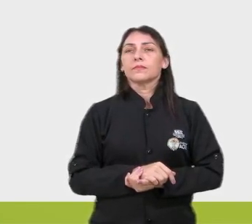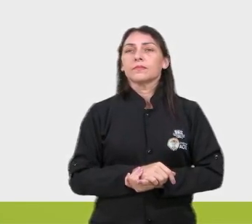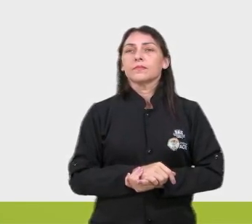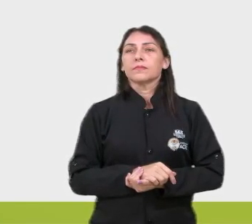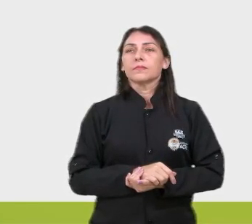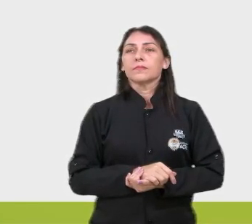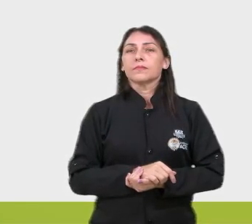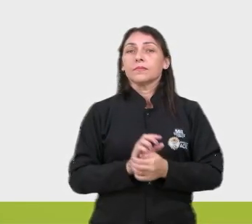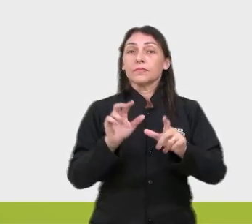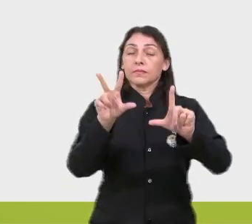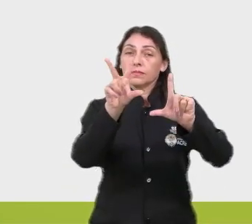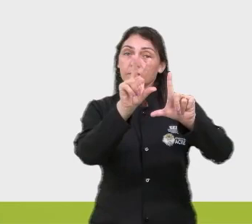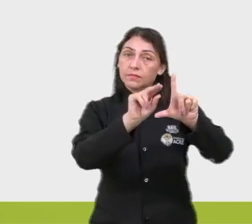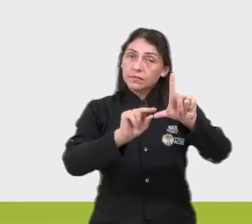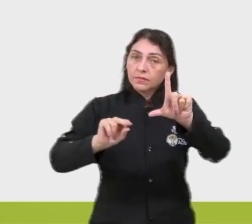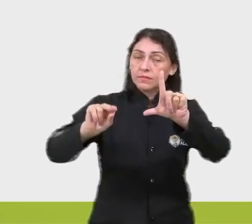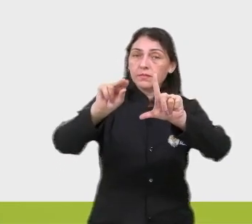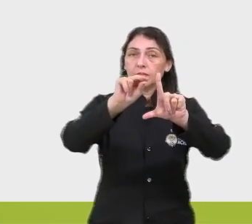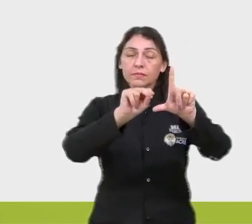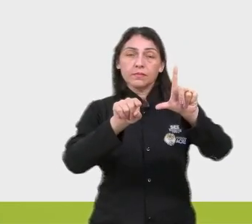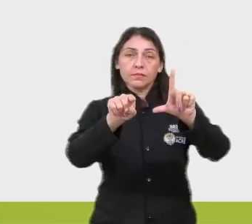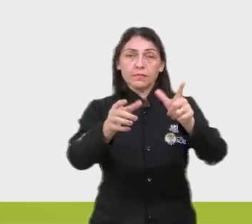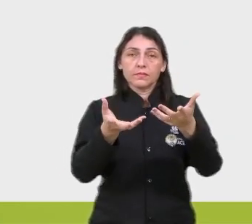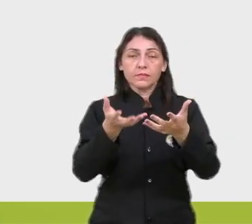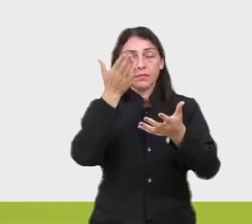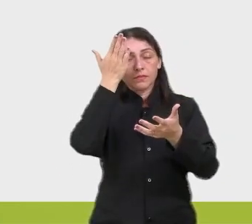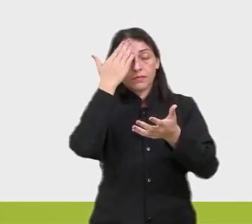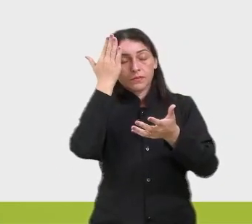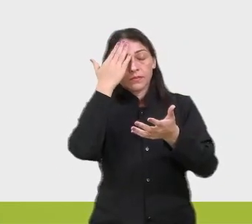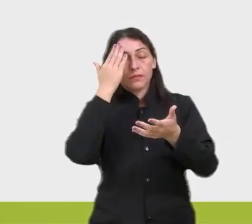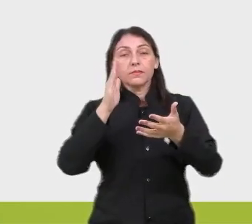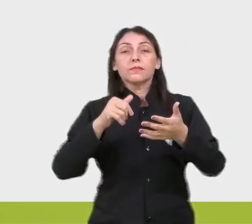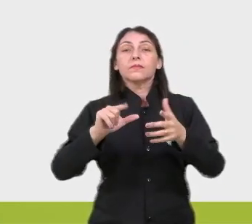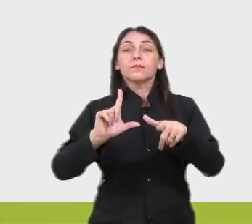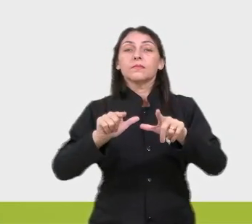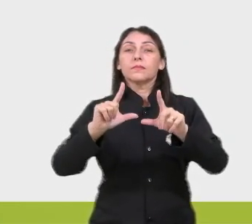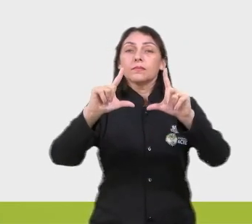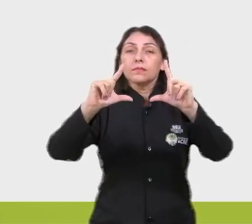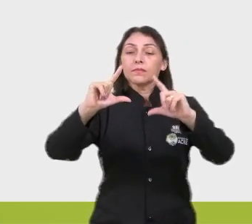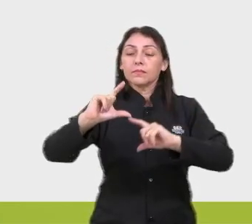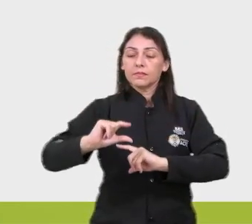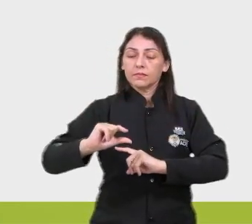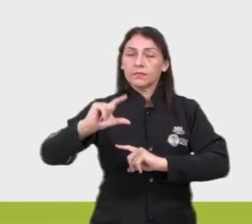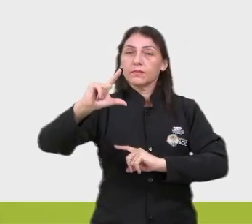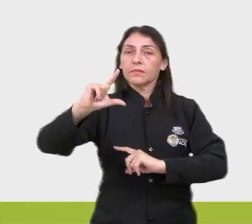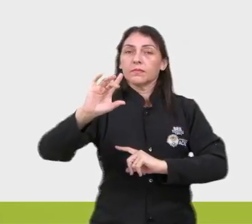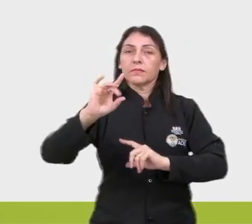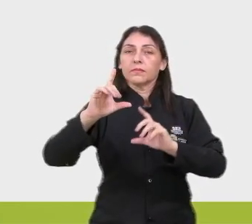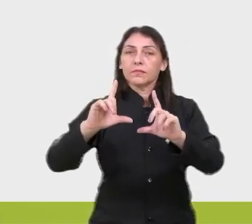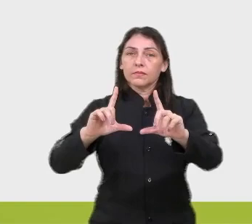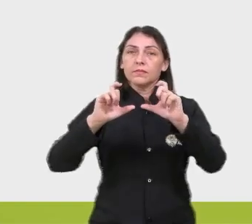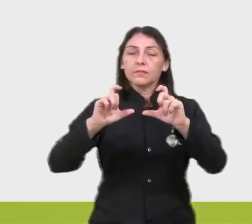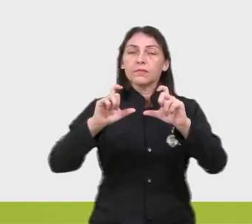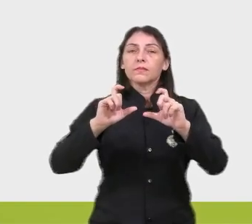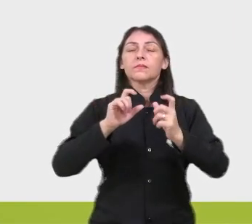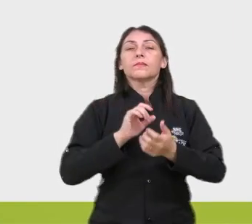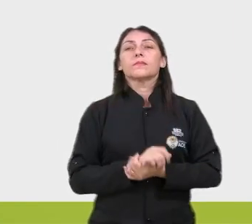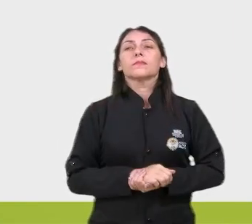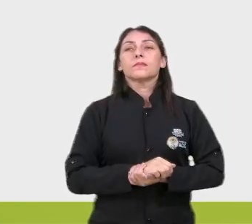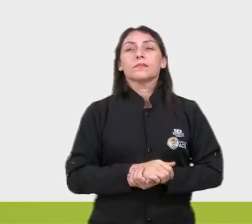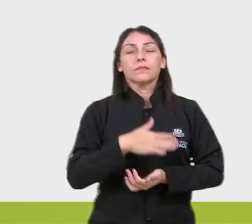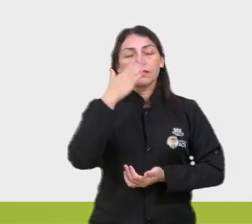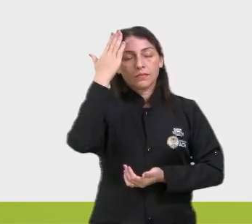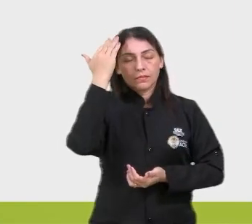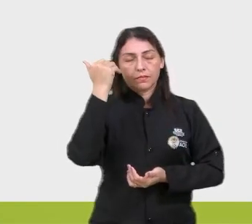até um QR Code, se você quiser saber mais sobre letras maiúsculas e minúsculas, só aponte seu celular para a tela e